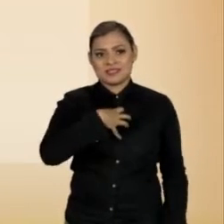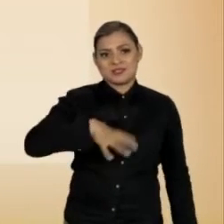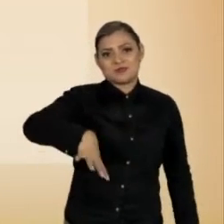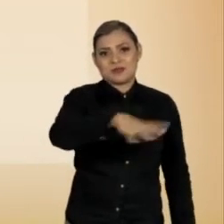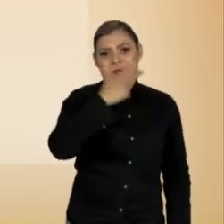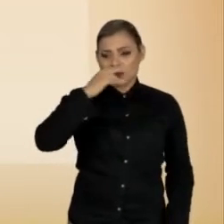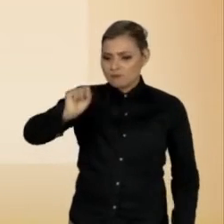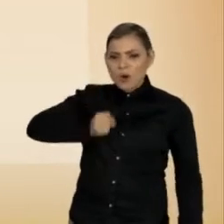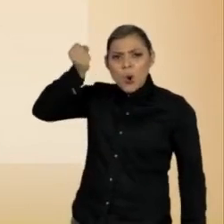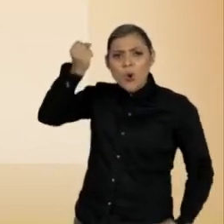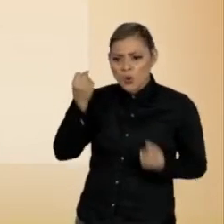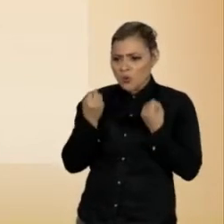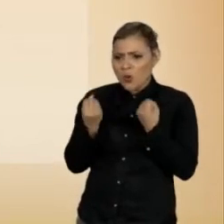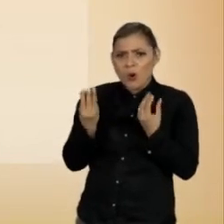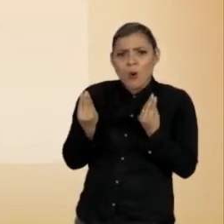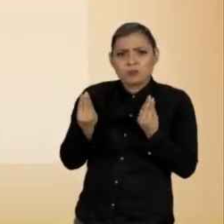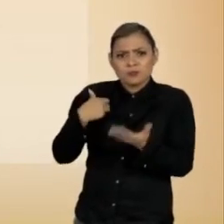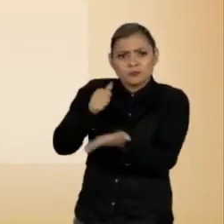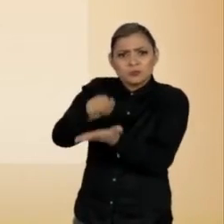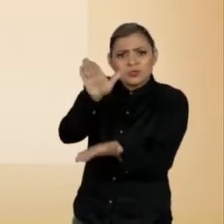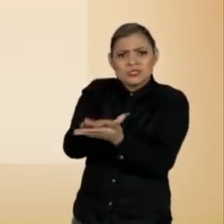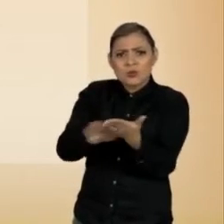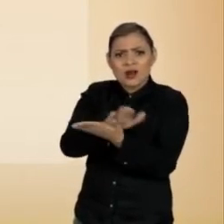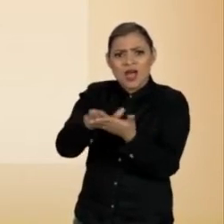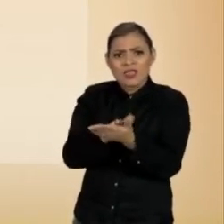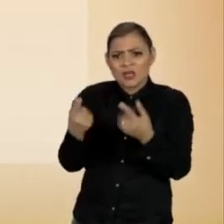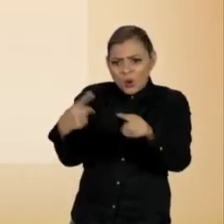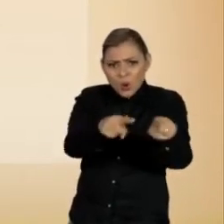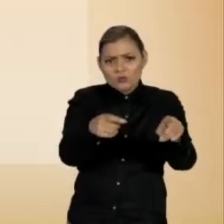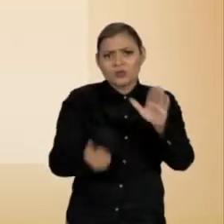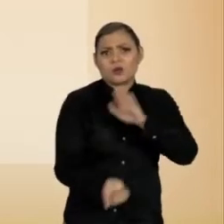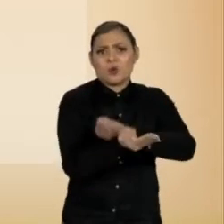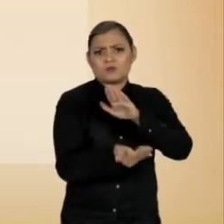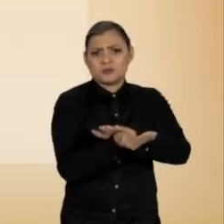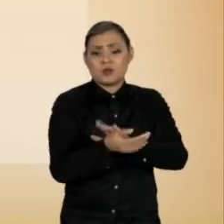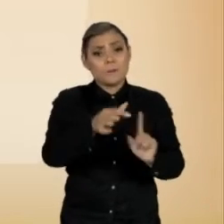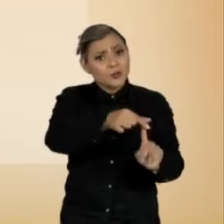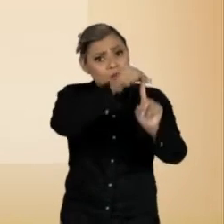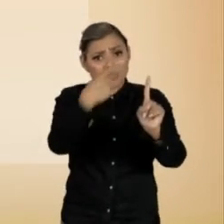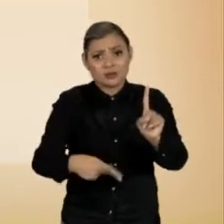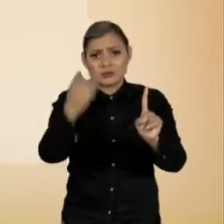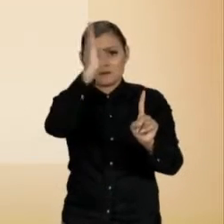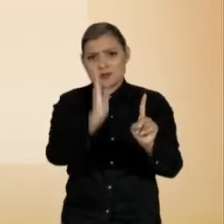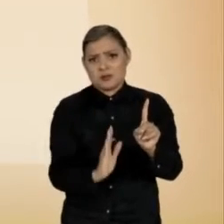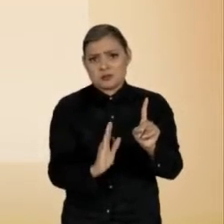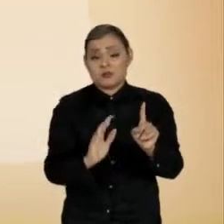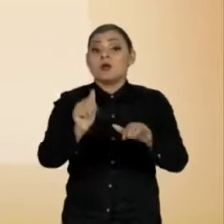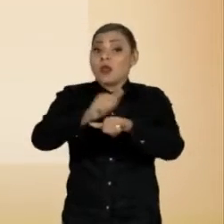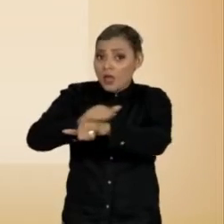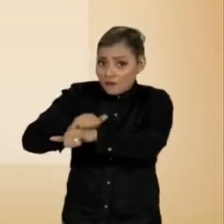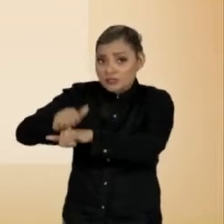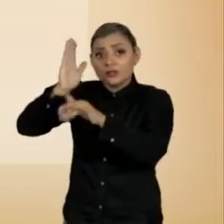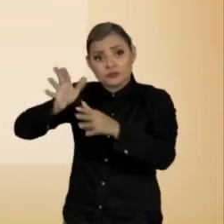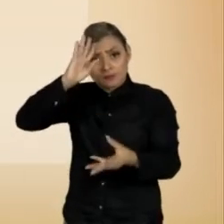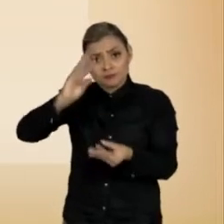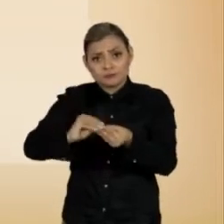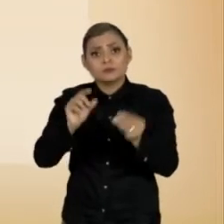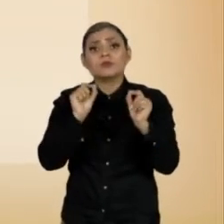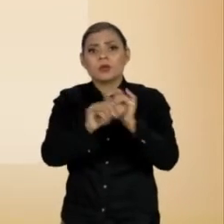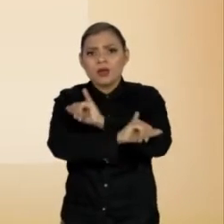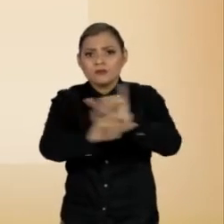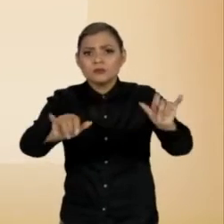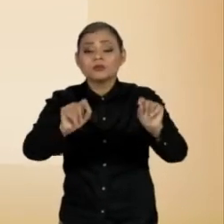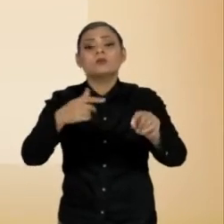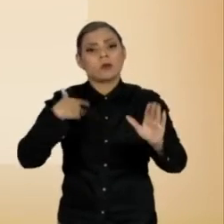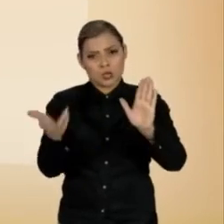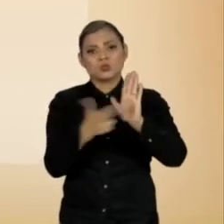de repúdio à impunidade e com o combate à corrupção. São prioridades do país. A Força-Tarefa da Lava Jato concluiu a nota afirmando